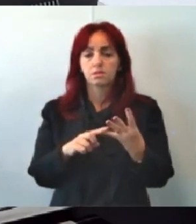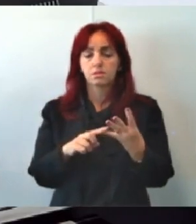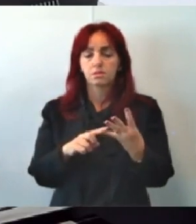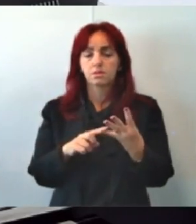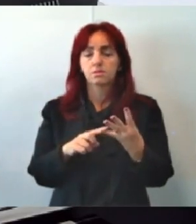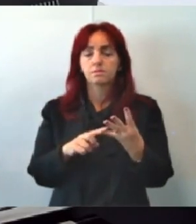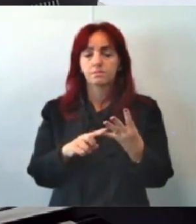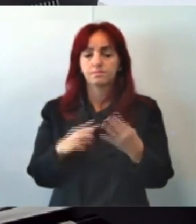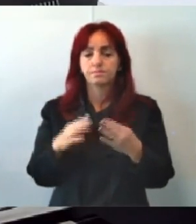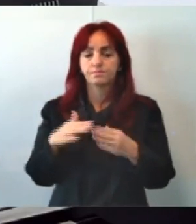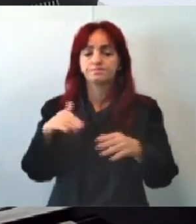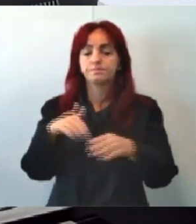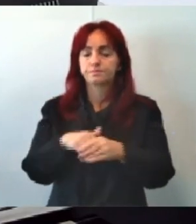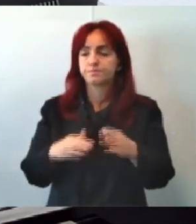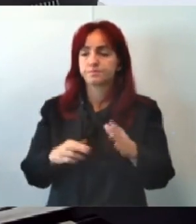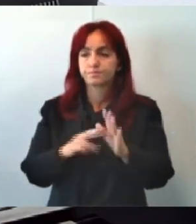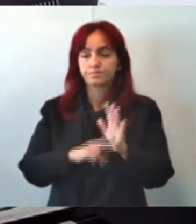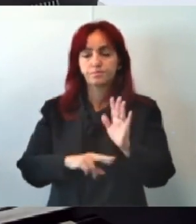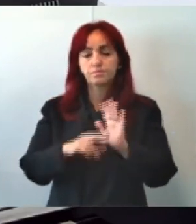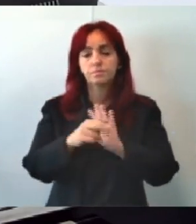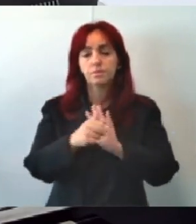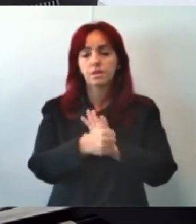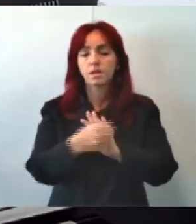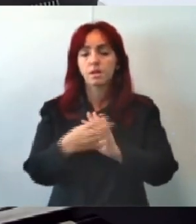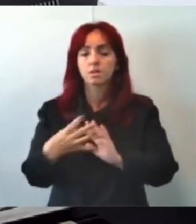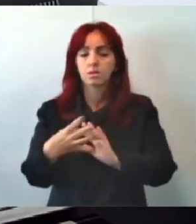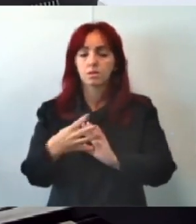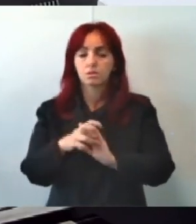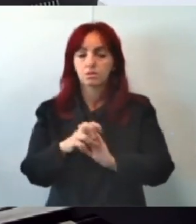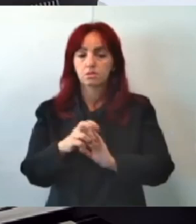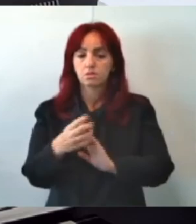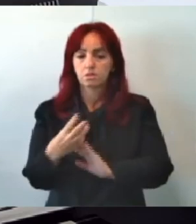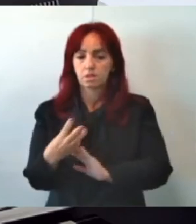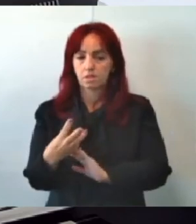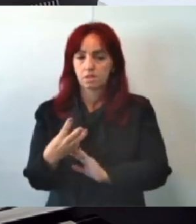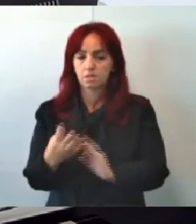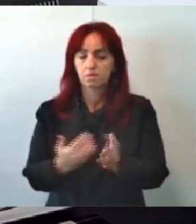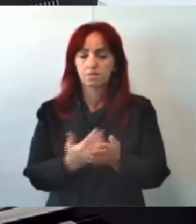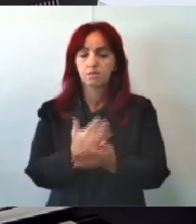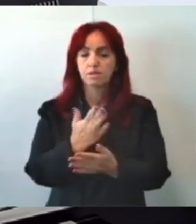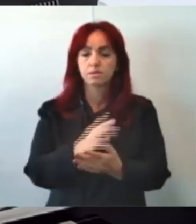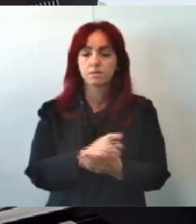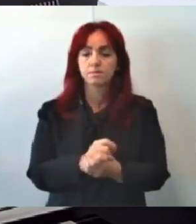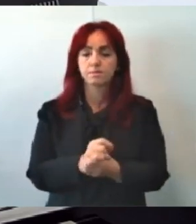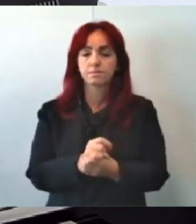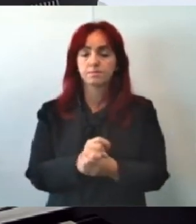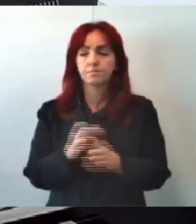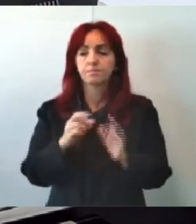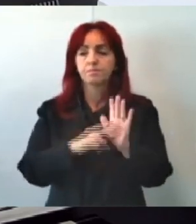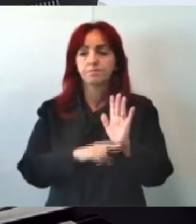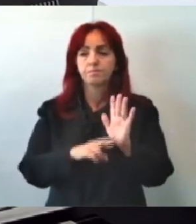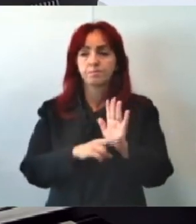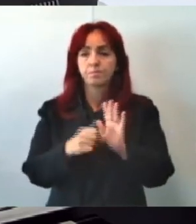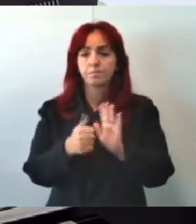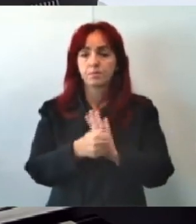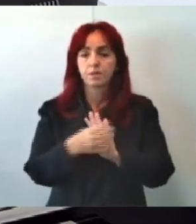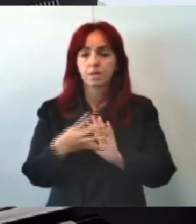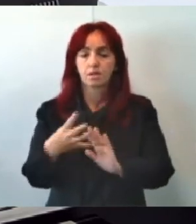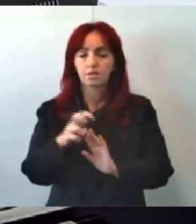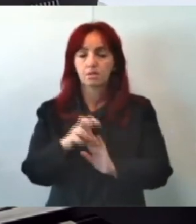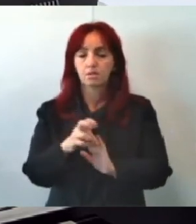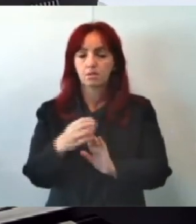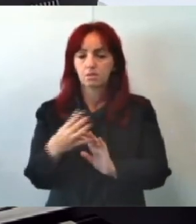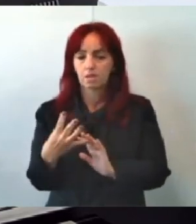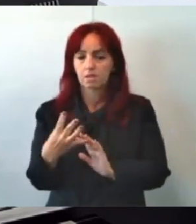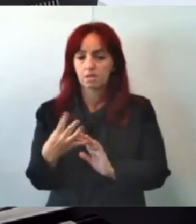Requeiramente comissão 1453 Aprovado Requeiramente comissão 1454 Pedido